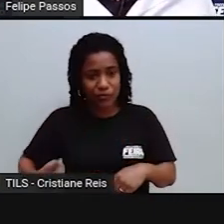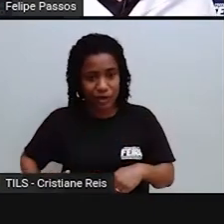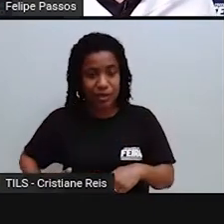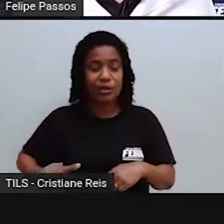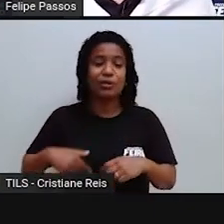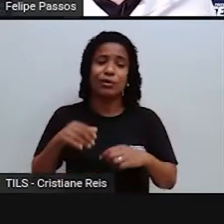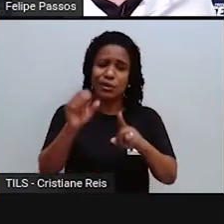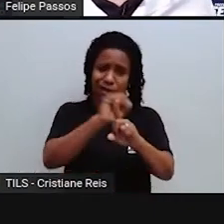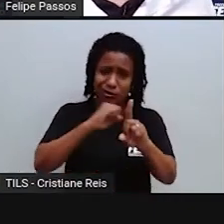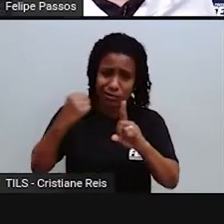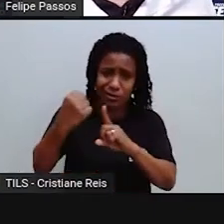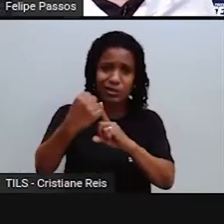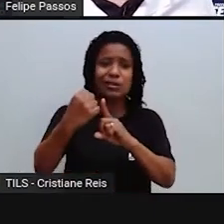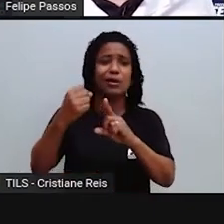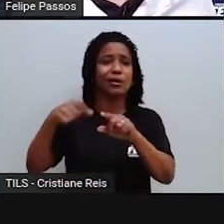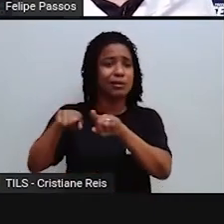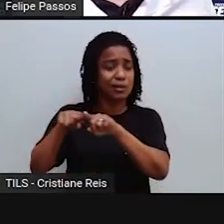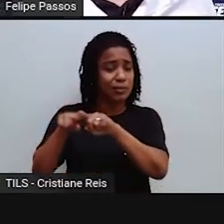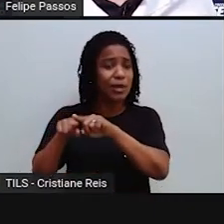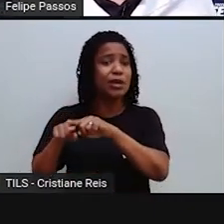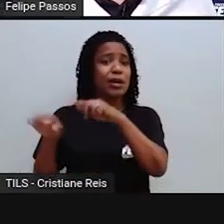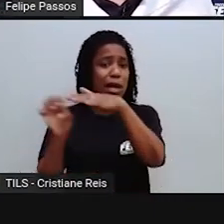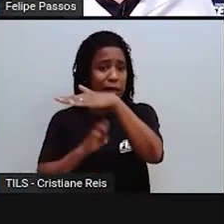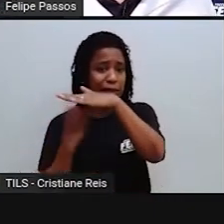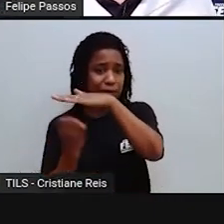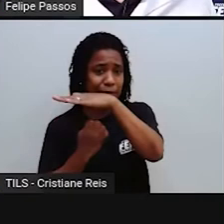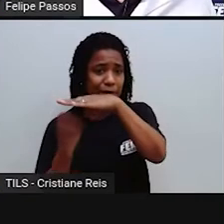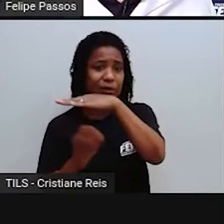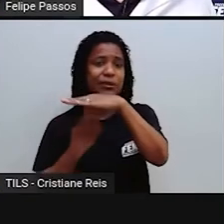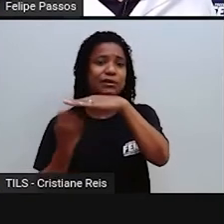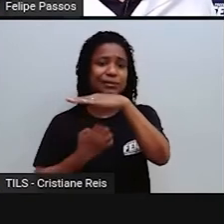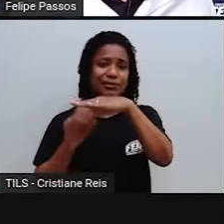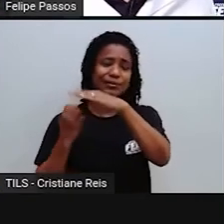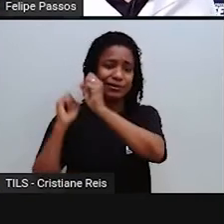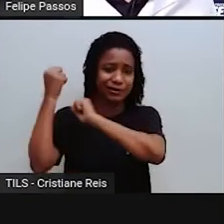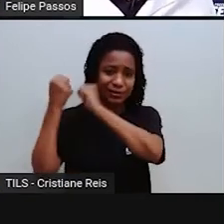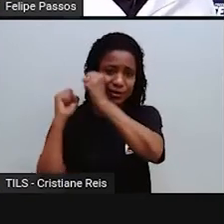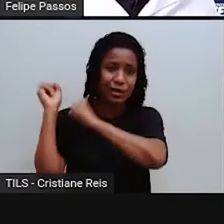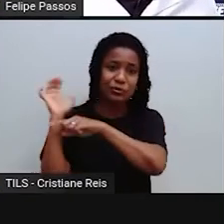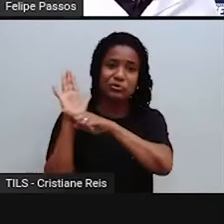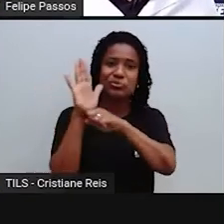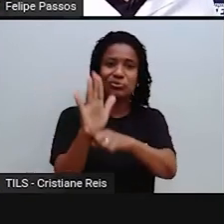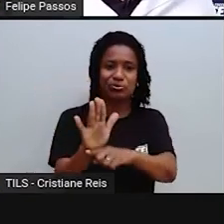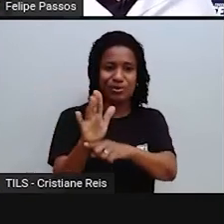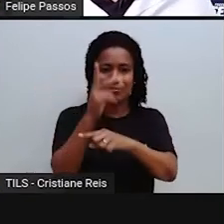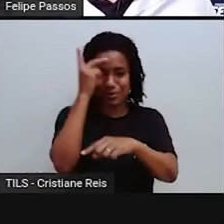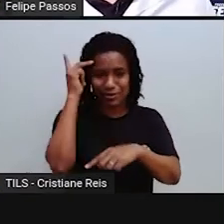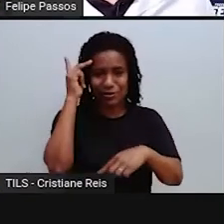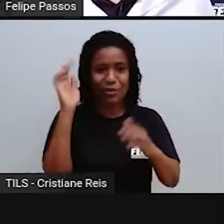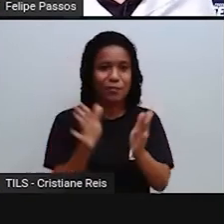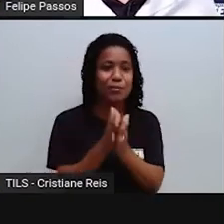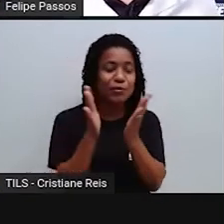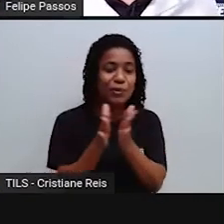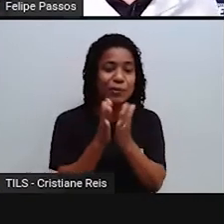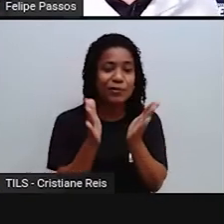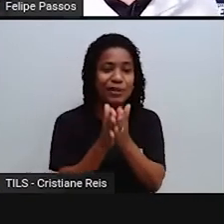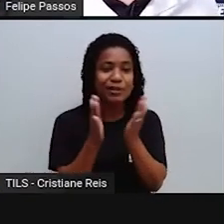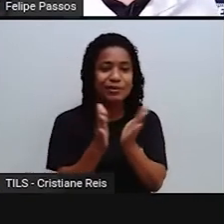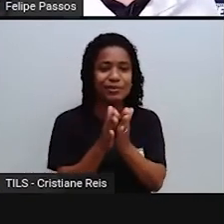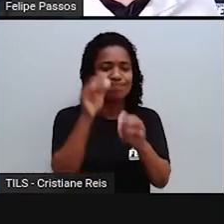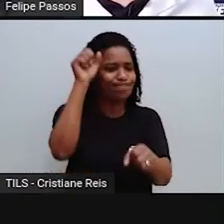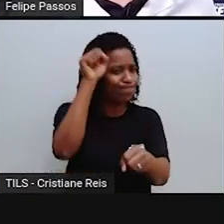tirem essas pessoas da faixa da pobreza. Para que elas parem de sofrer, para que elas parem de passar fome, para que elas parem de ter